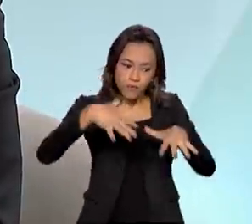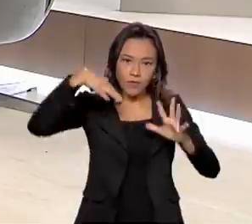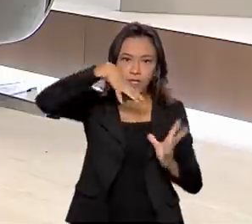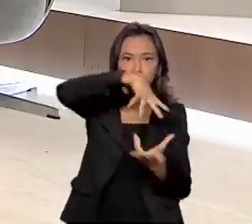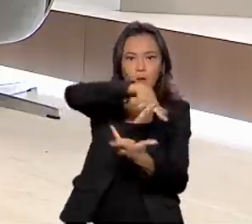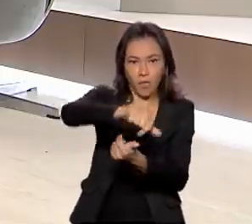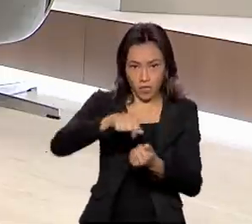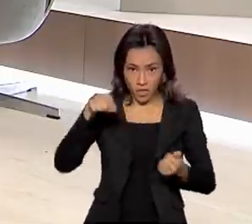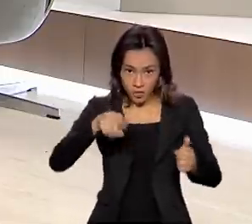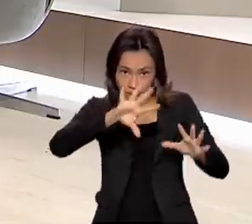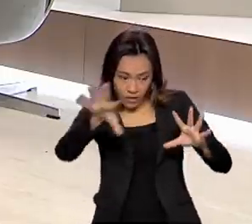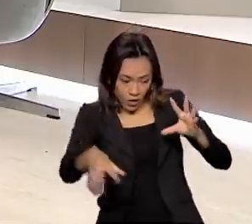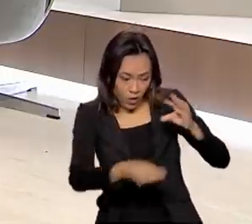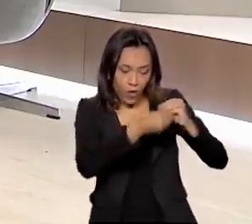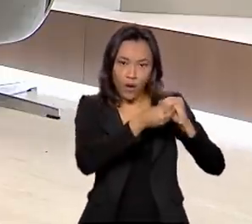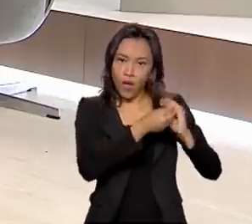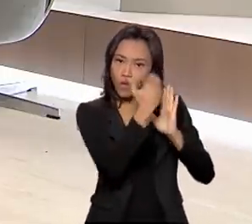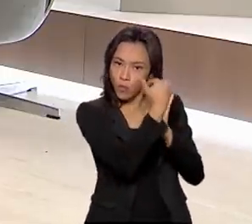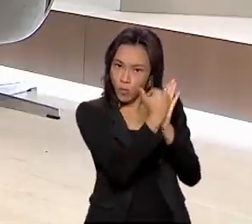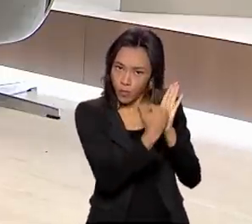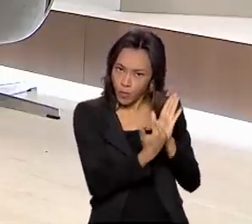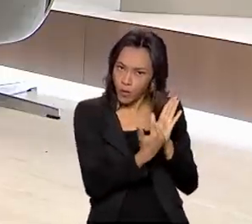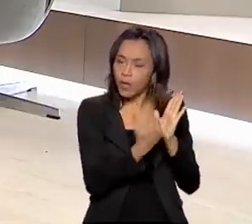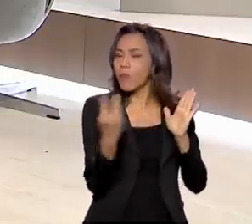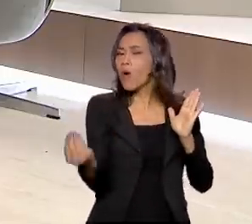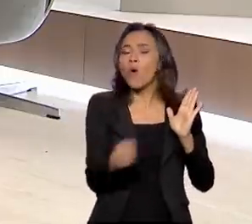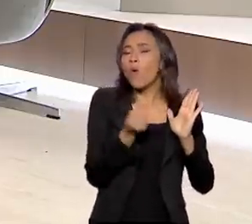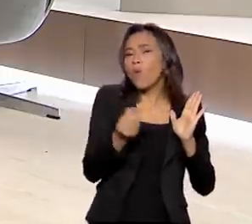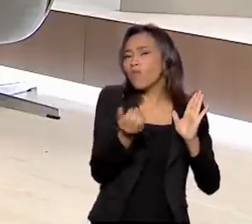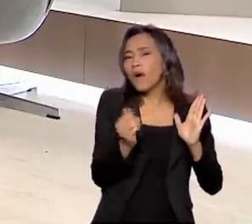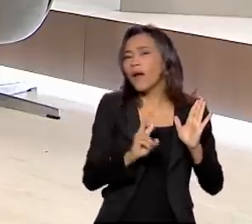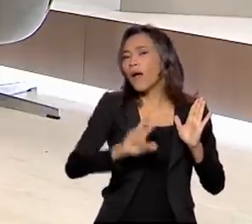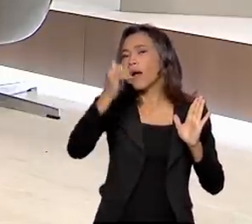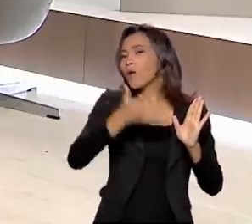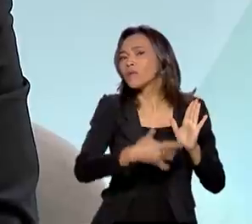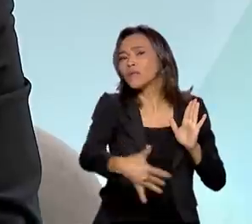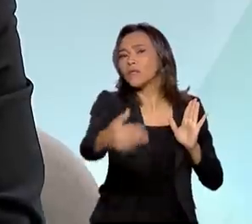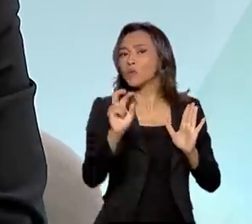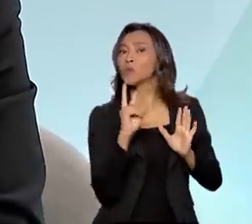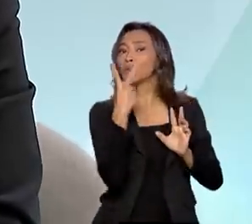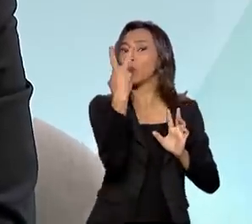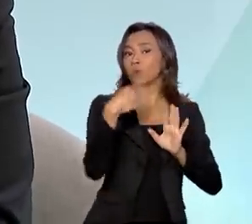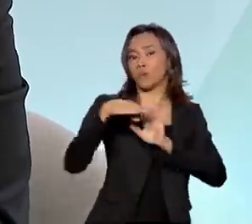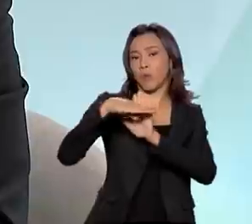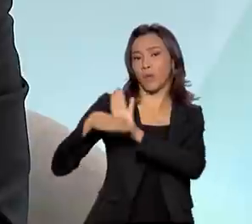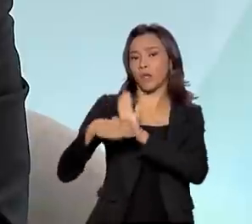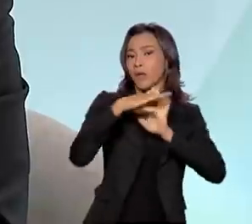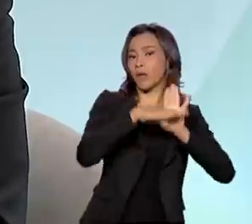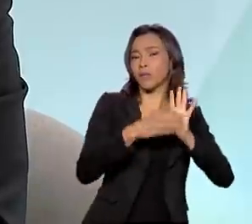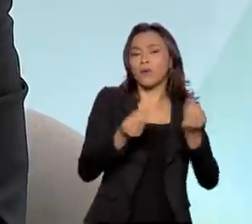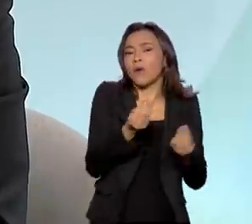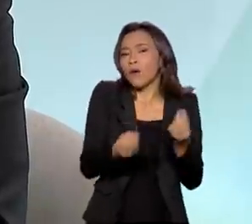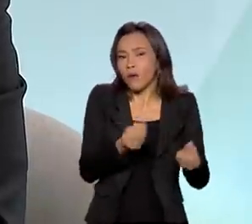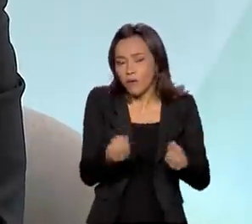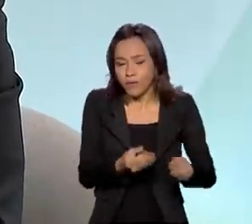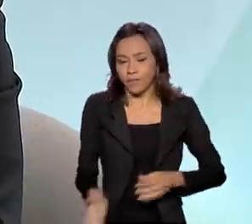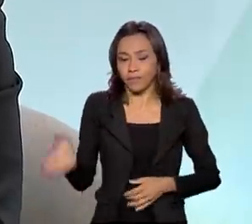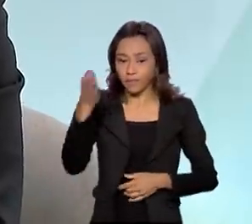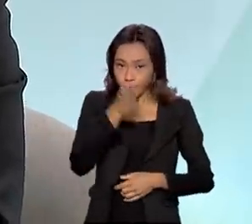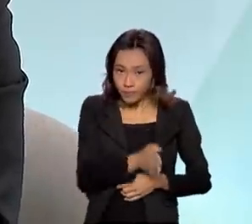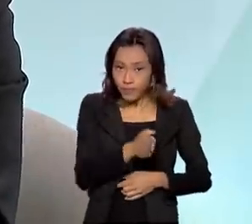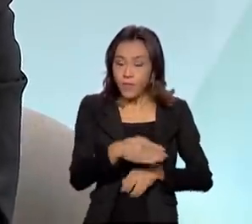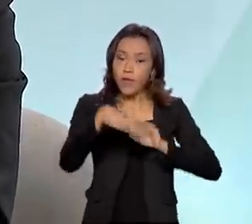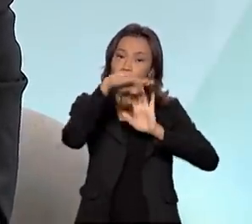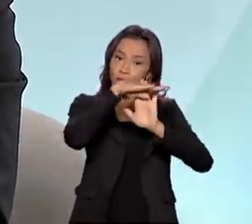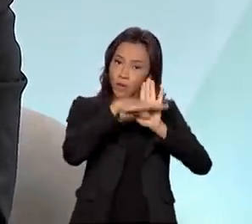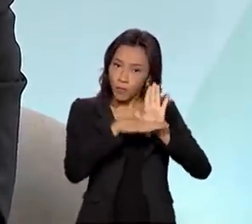incorporado ao Auxílio Brasil? Vai ter um diálogo? Como é que vai funcionar os dois programas? Sim, como eu comentei, o Auxílio Brasil,